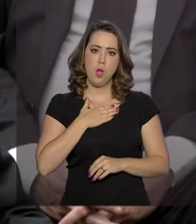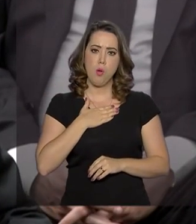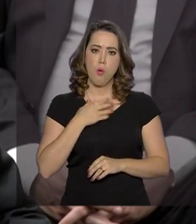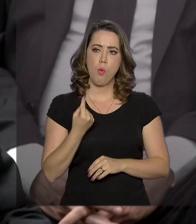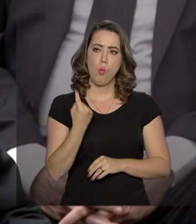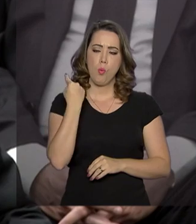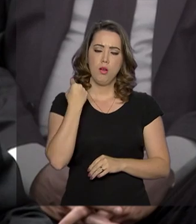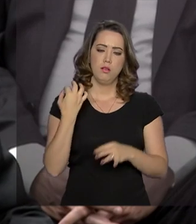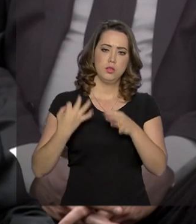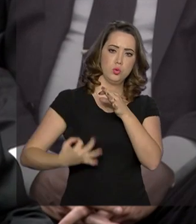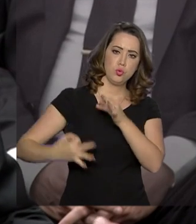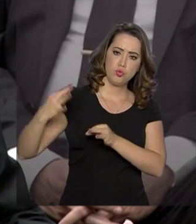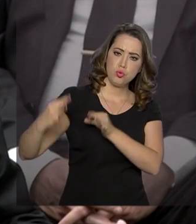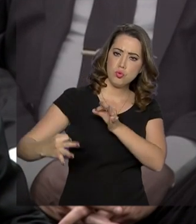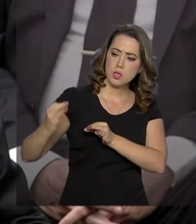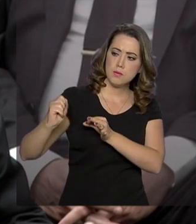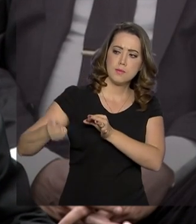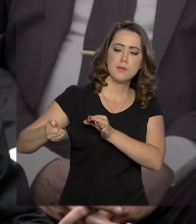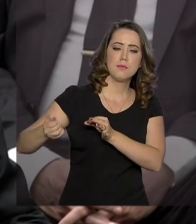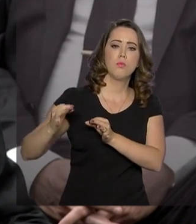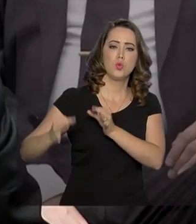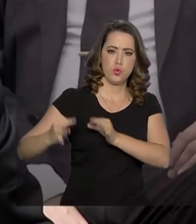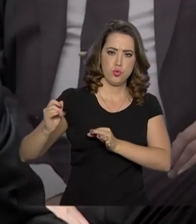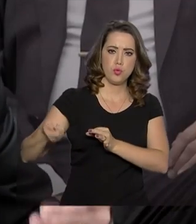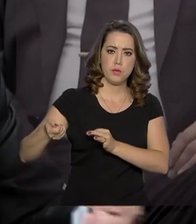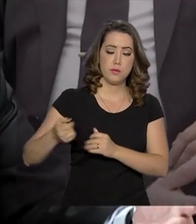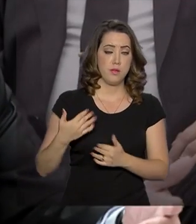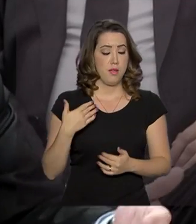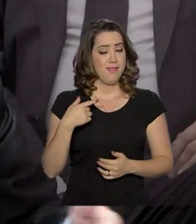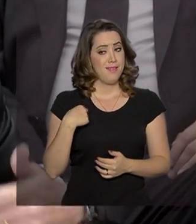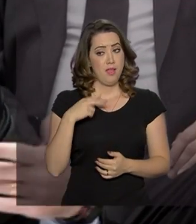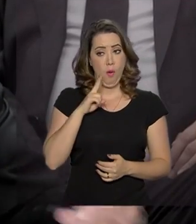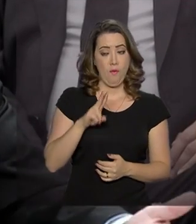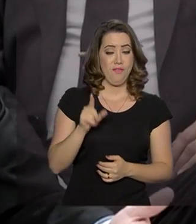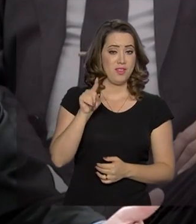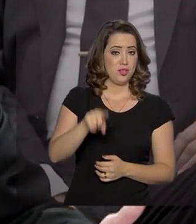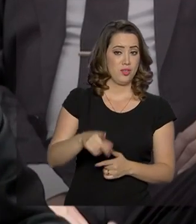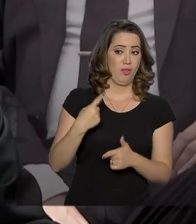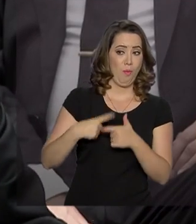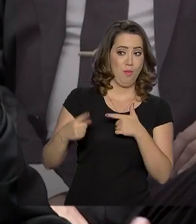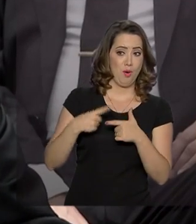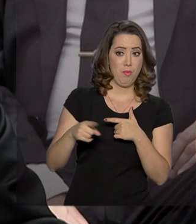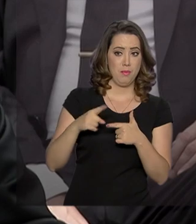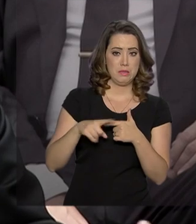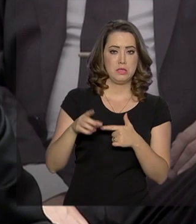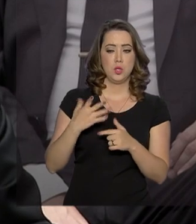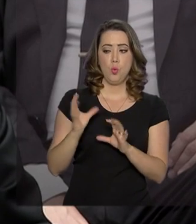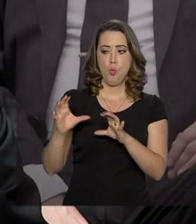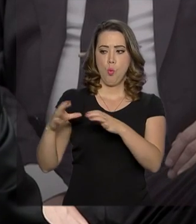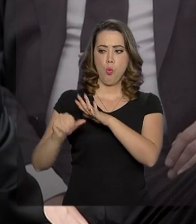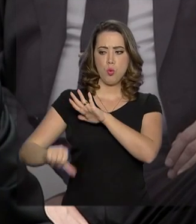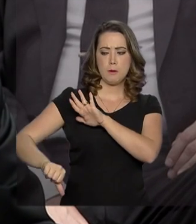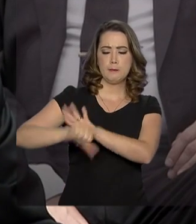no passado como juiz, a meu ver aqui o que existe é uma tentativa criminosa